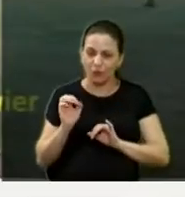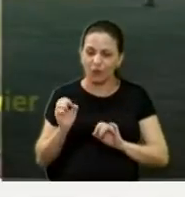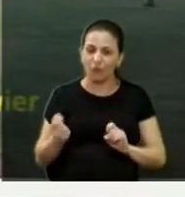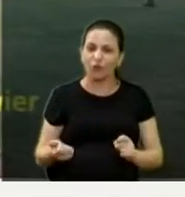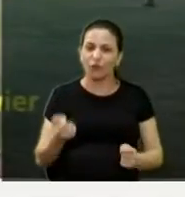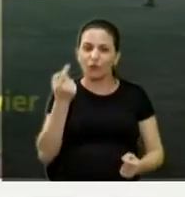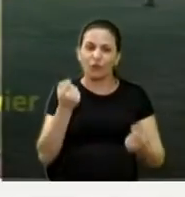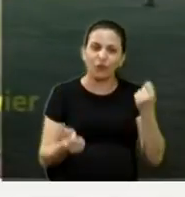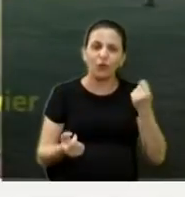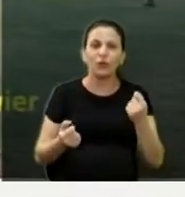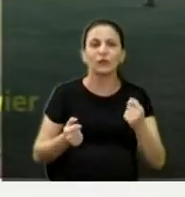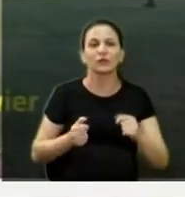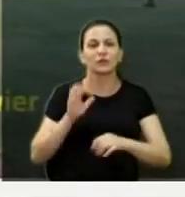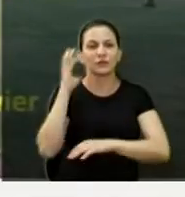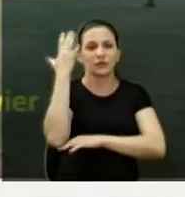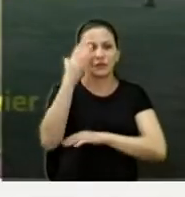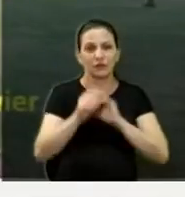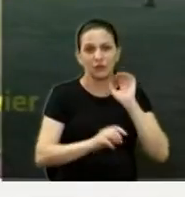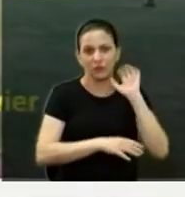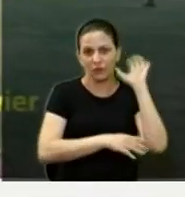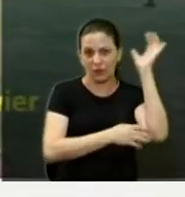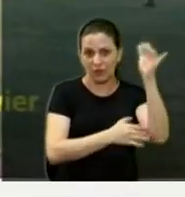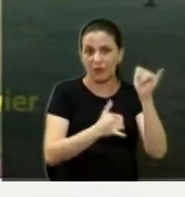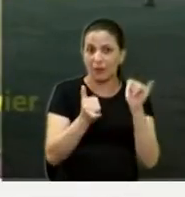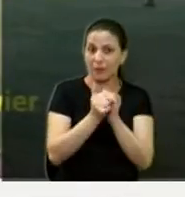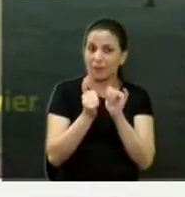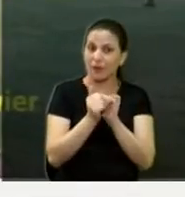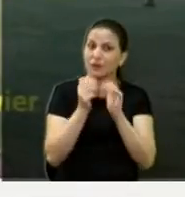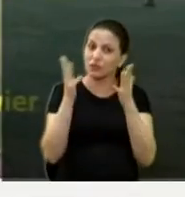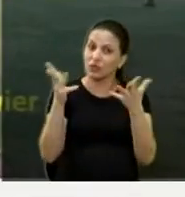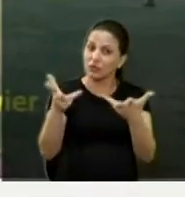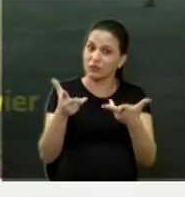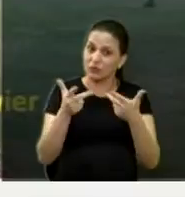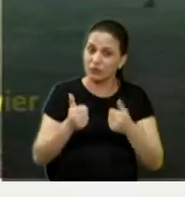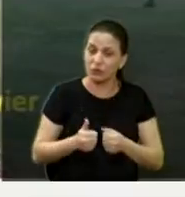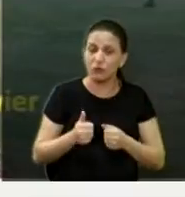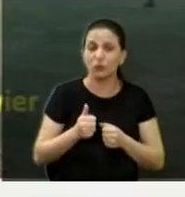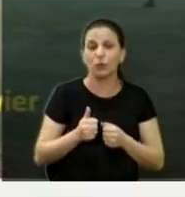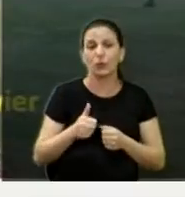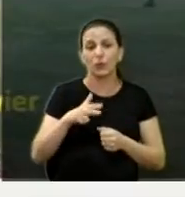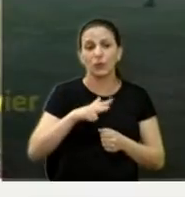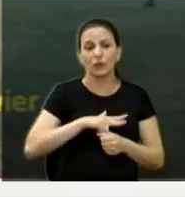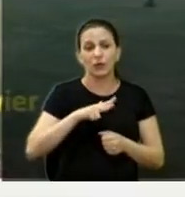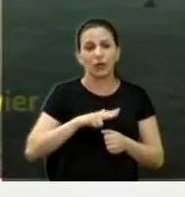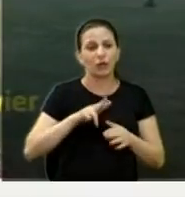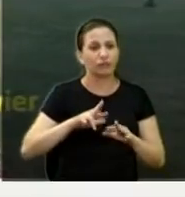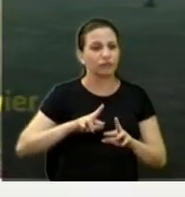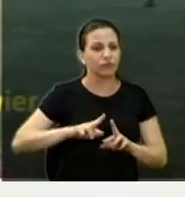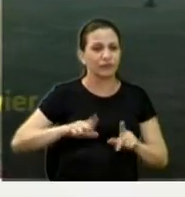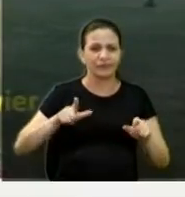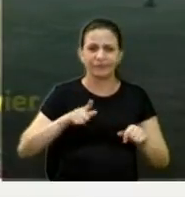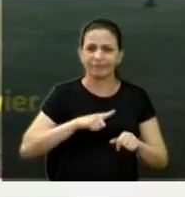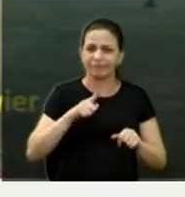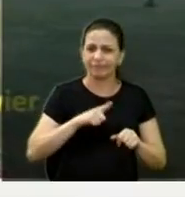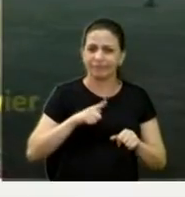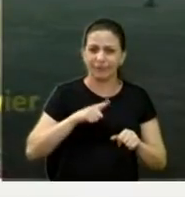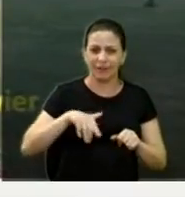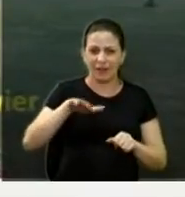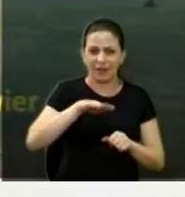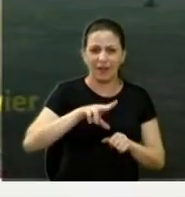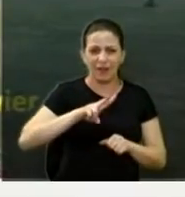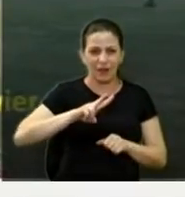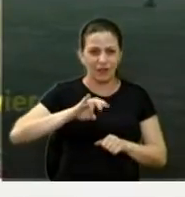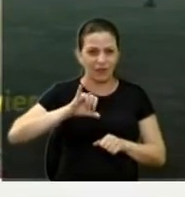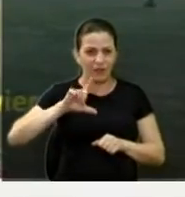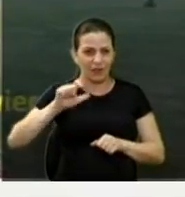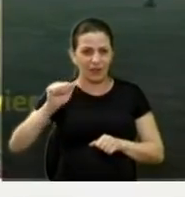estamos citando aí algumas praças que foram adotadas já pela iniciativa privada. Olha a diferença. Comunidade Espírita Altos